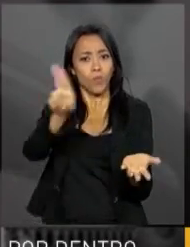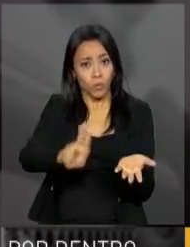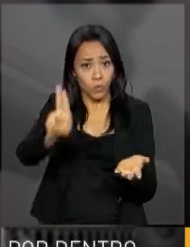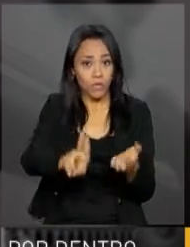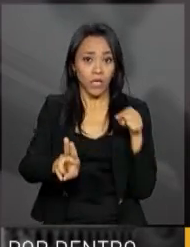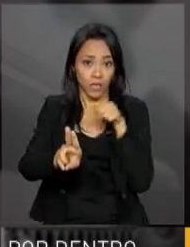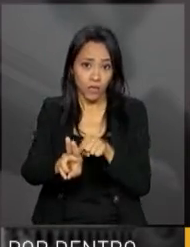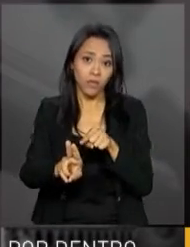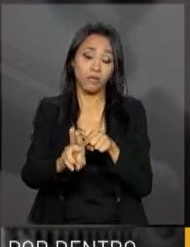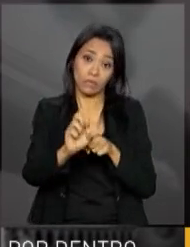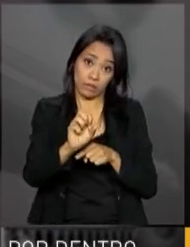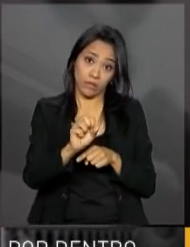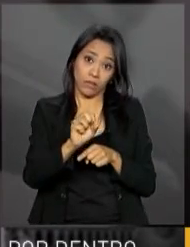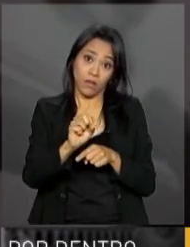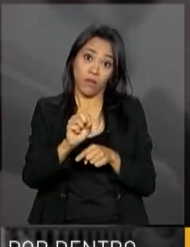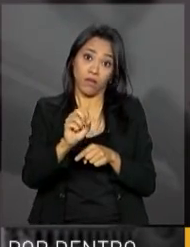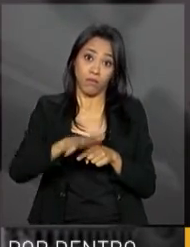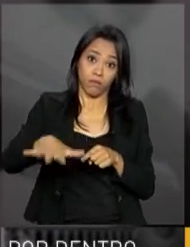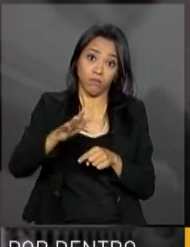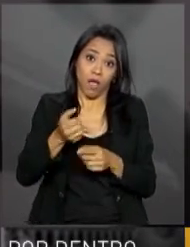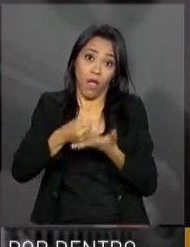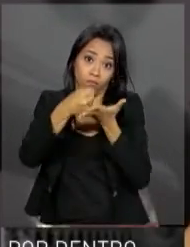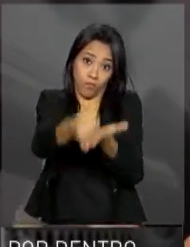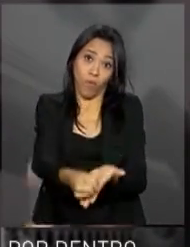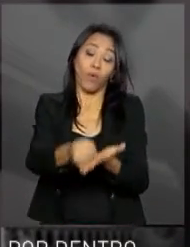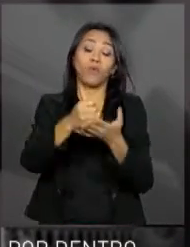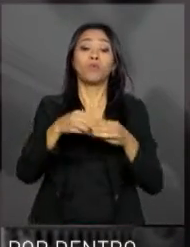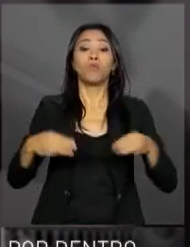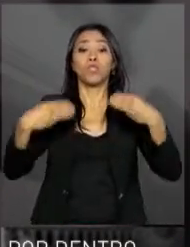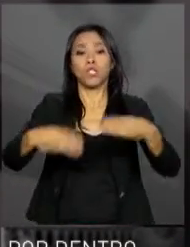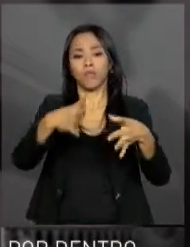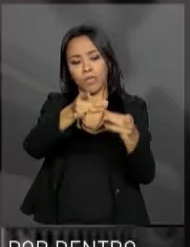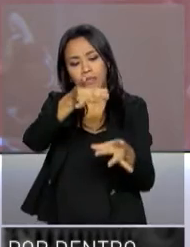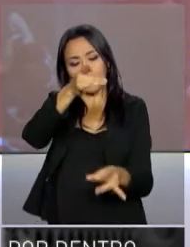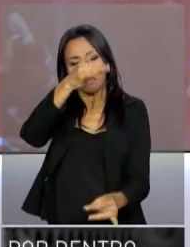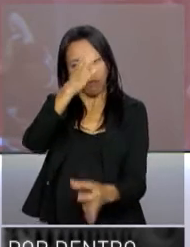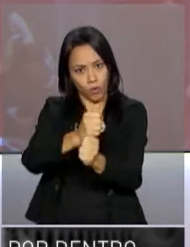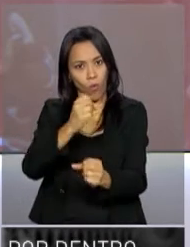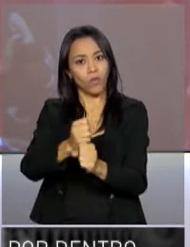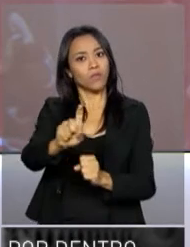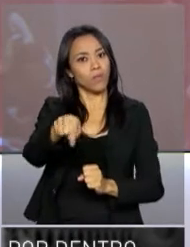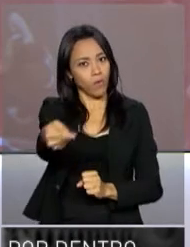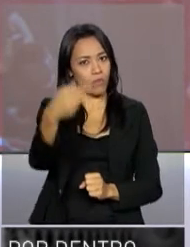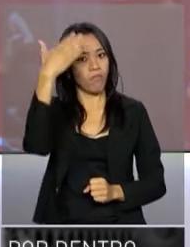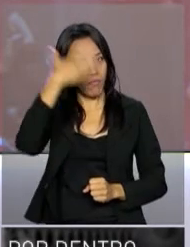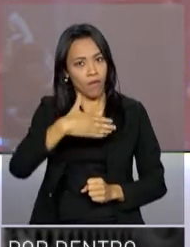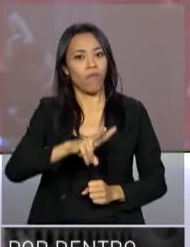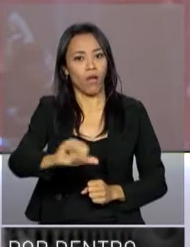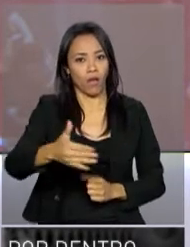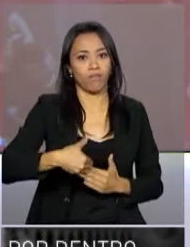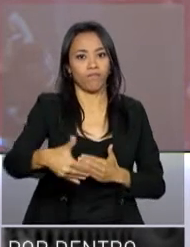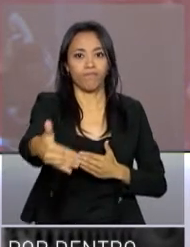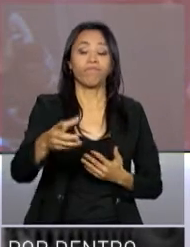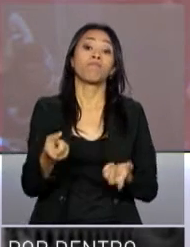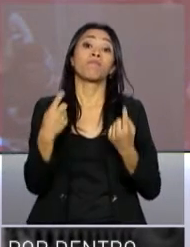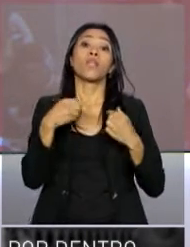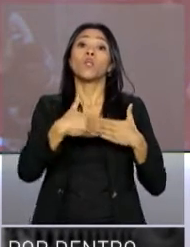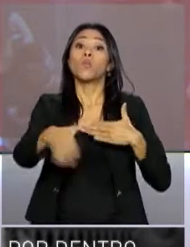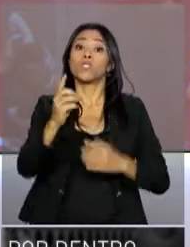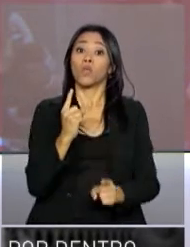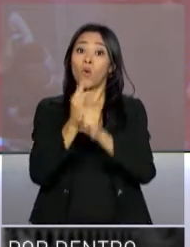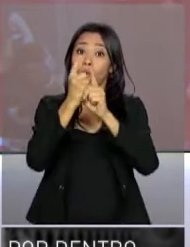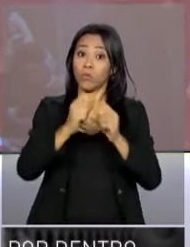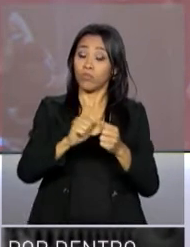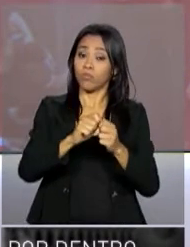recurso federal, se quiser com assistência do Ministério da Transparência e depois como prestar contas. Durante o encontro foi lançado o painel